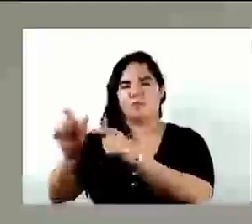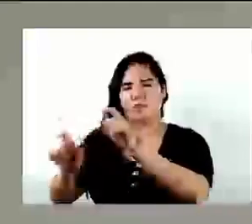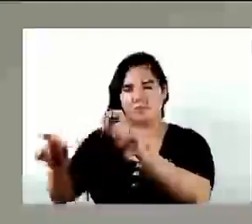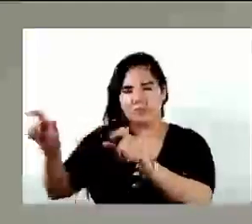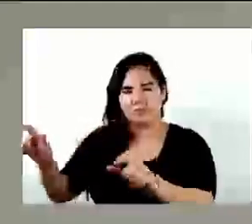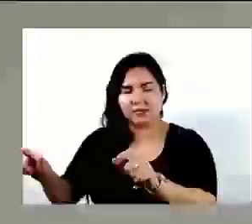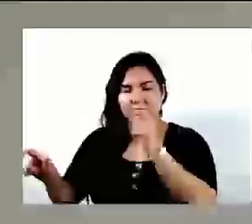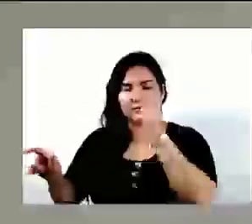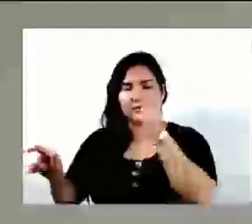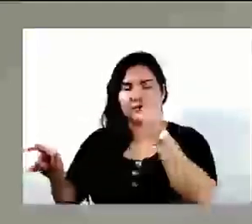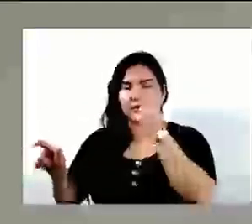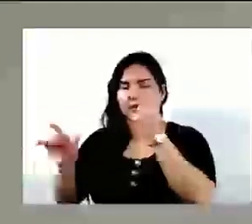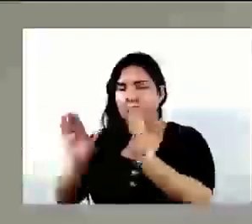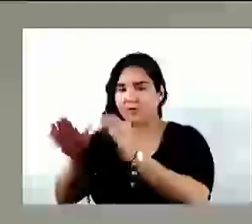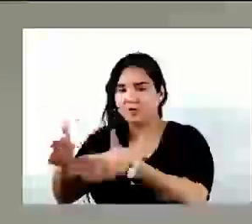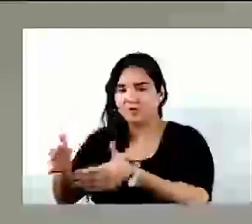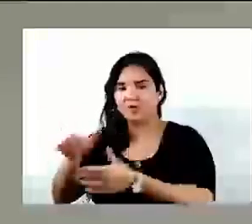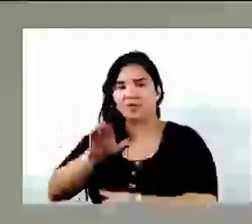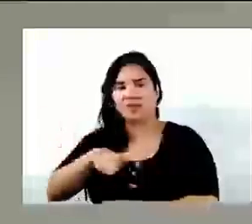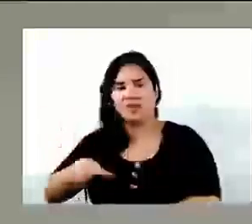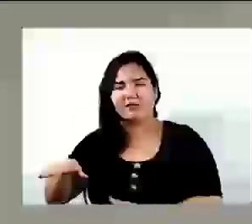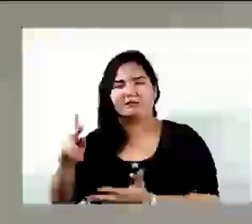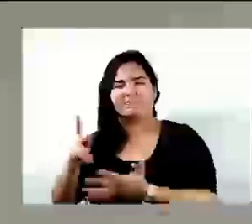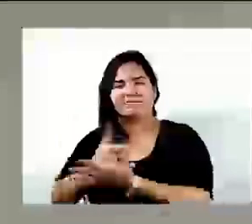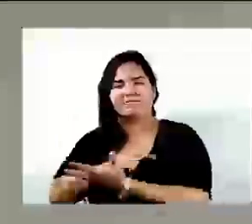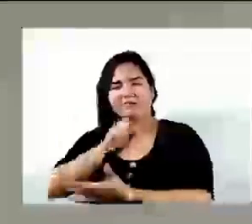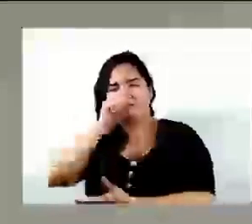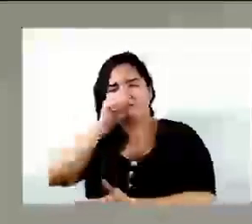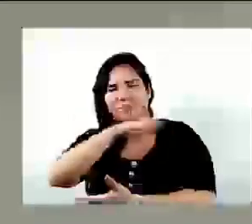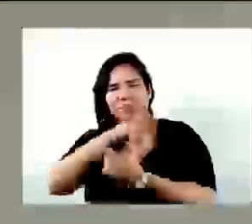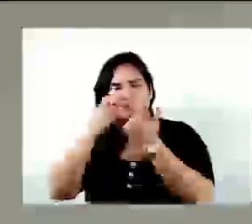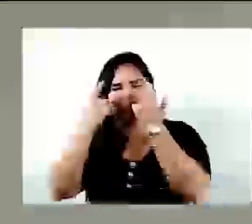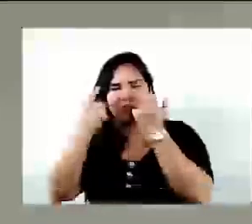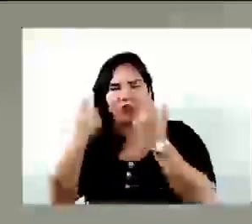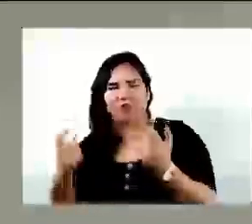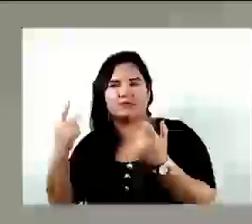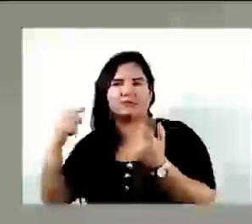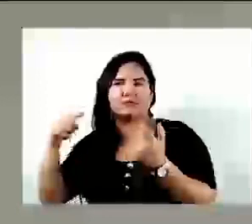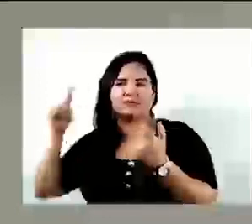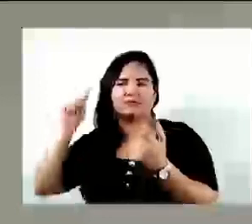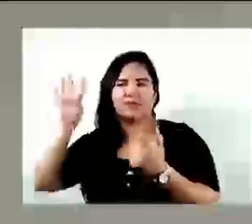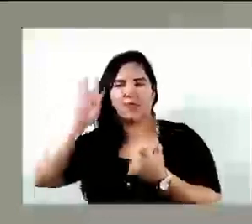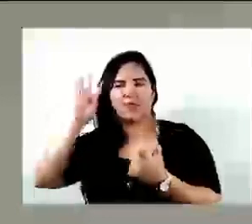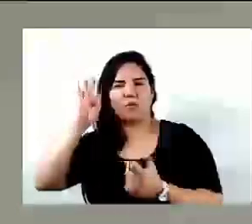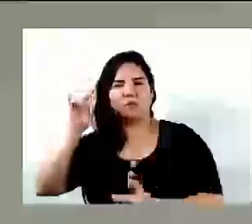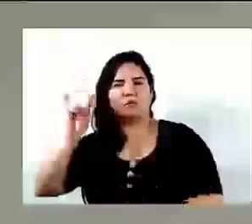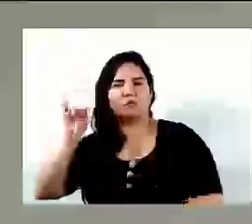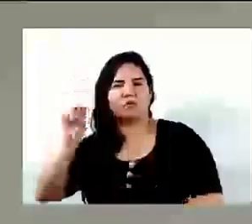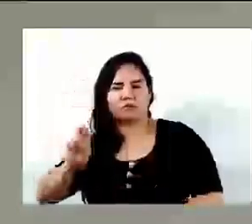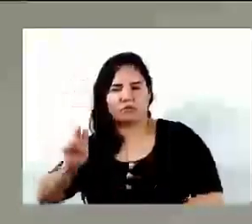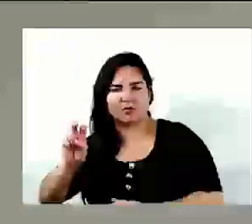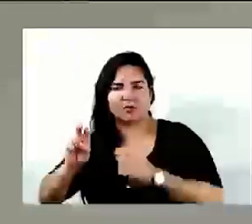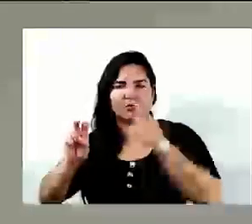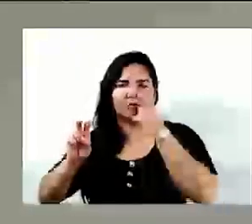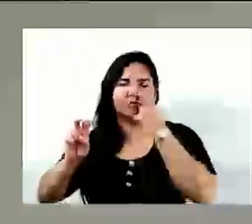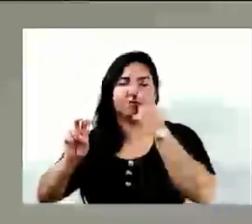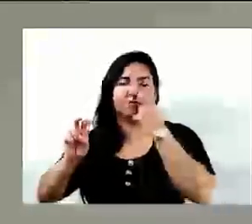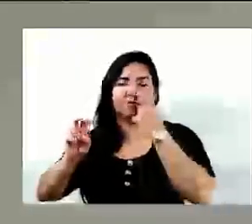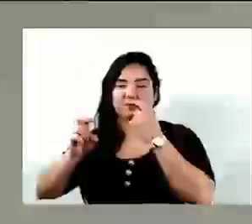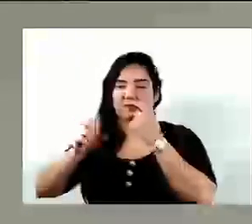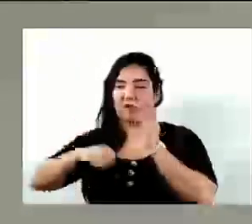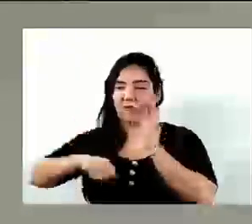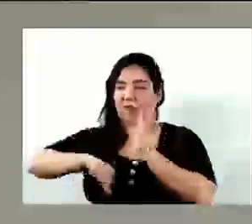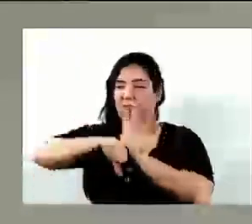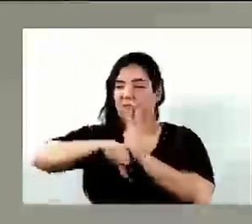específica, das crianças assassinadas de forma cruel, na última quarta-feira, dia 5. Um crime, obviamente,